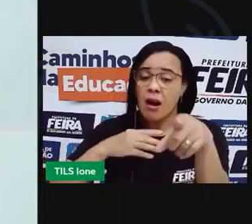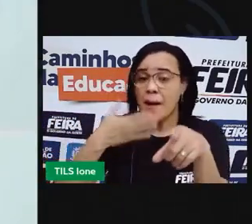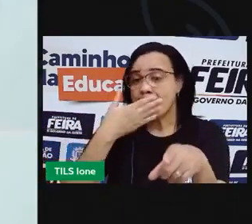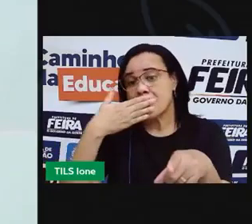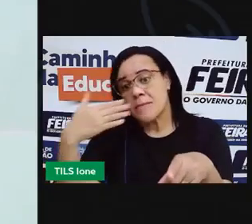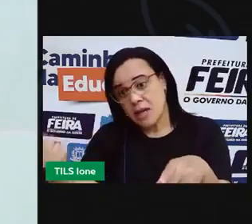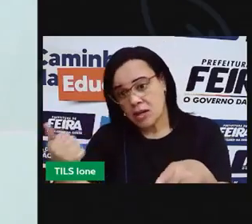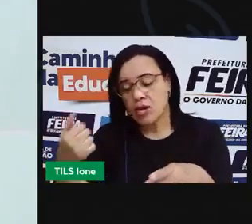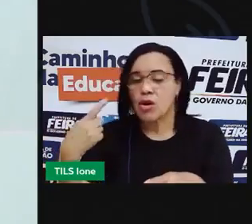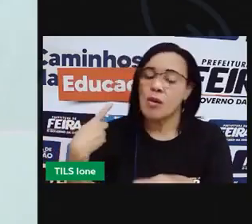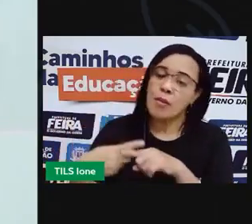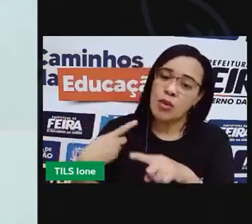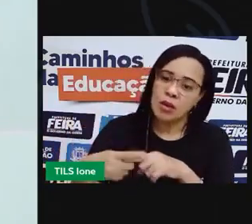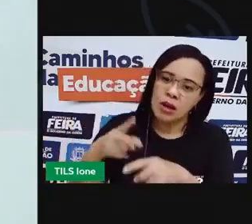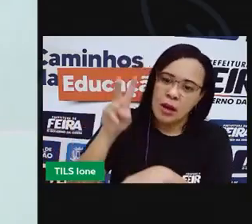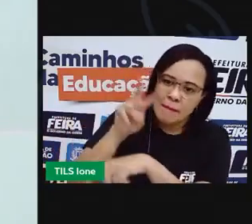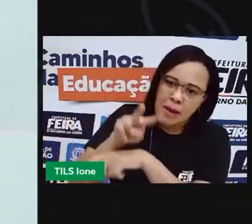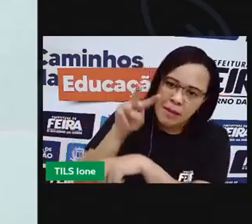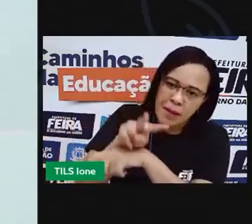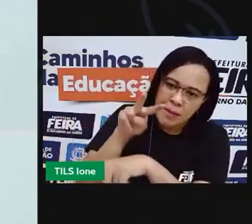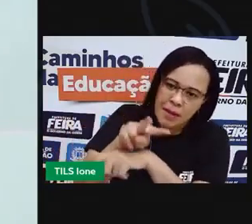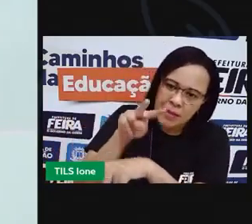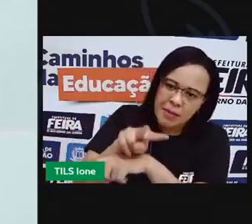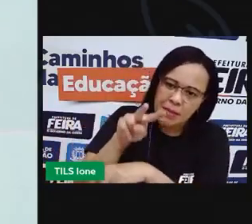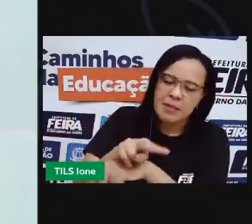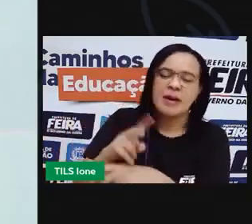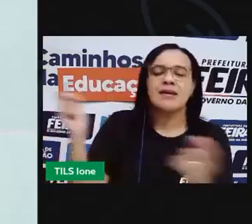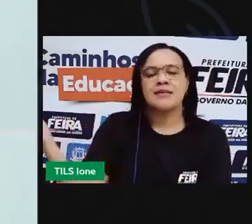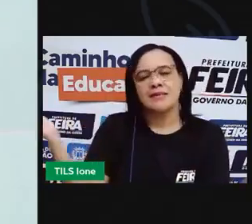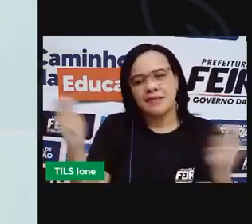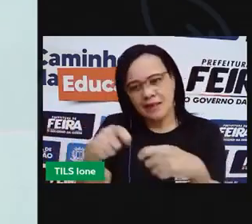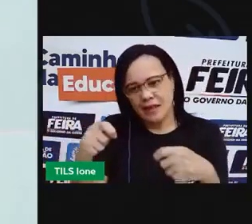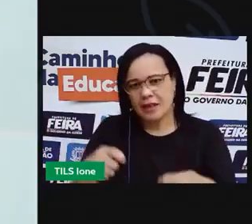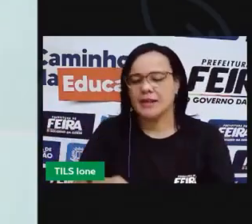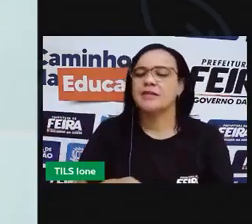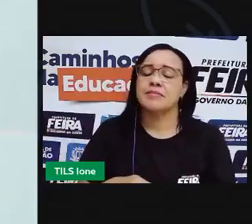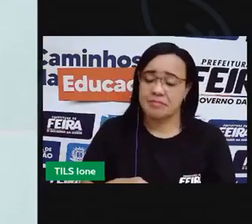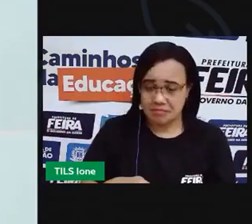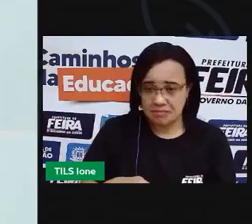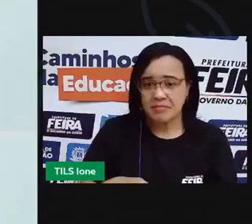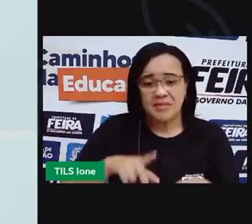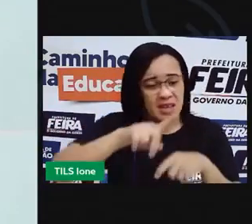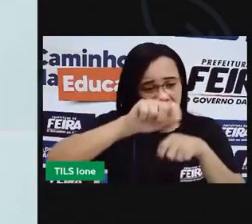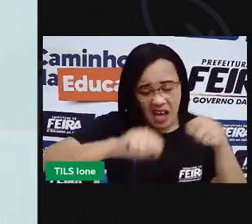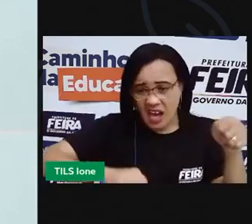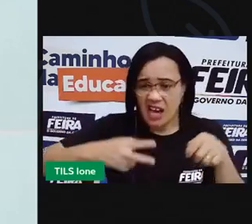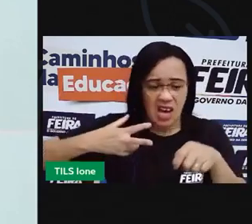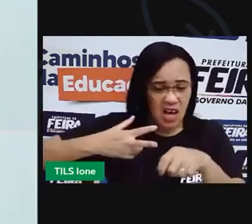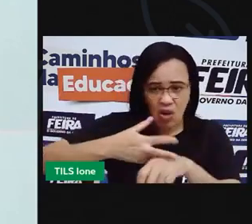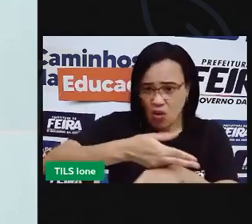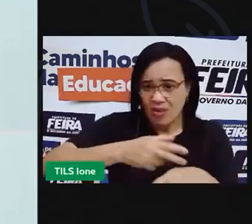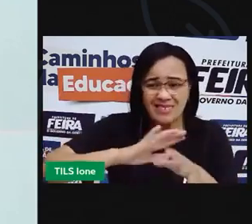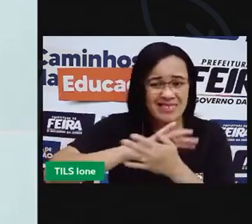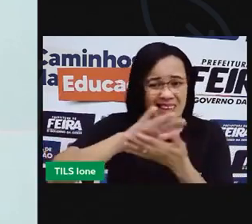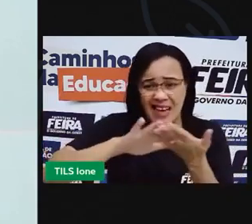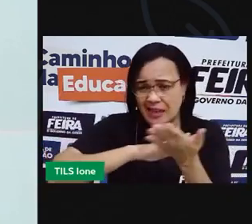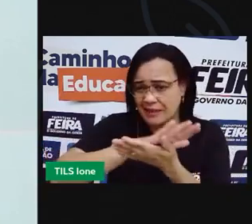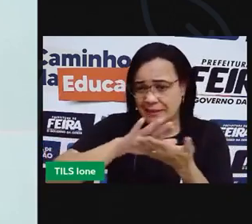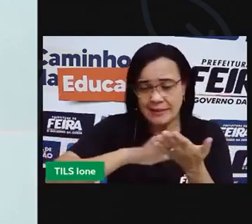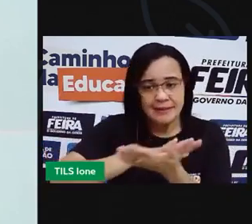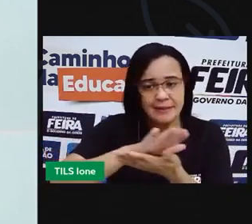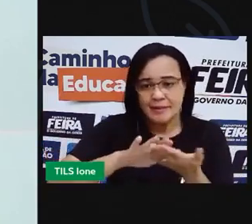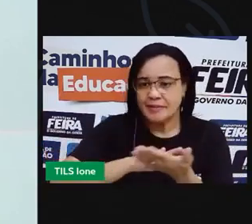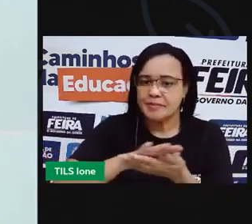ponta do vidro não vai rasgar não vai cortar esse plástico da garrafa